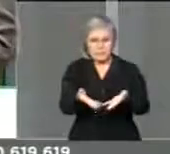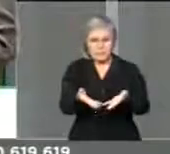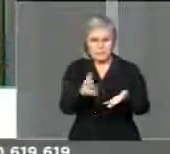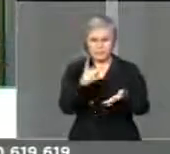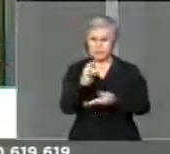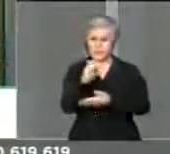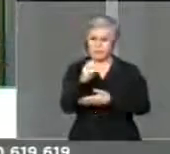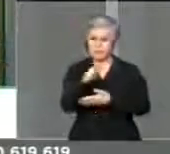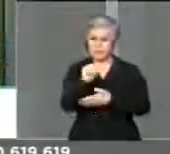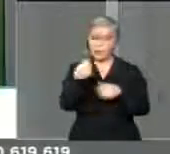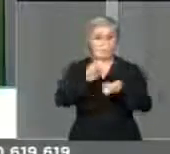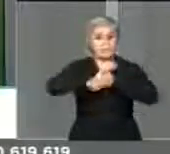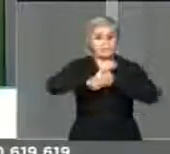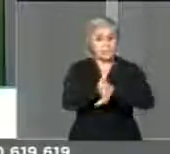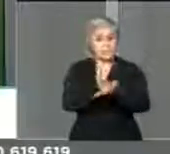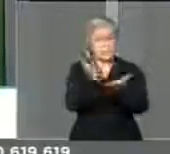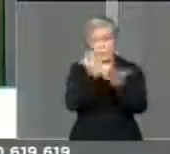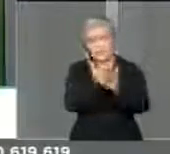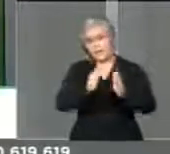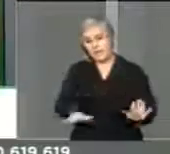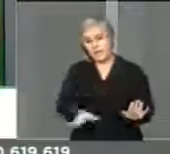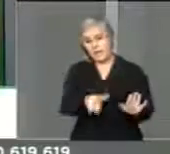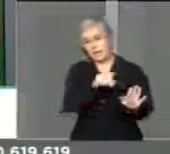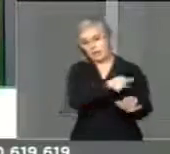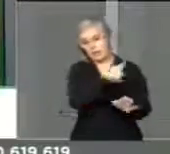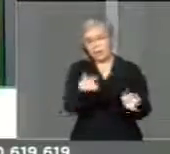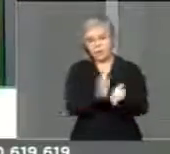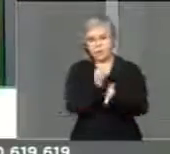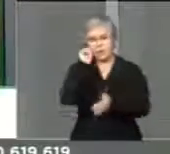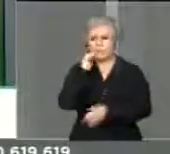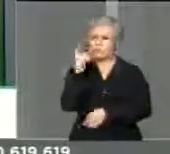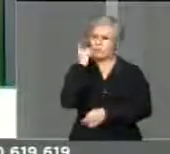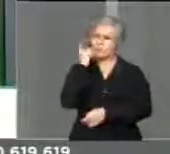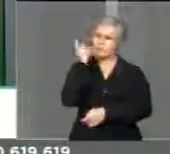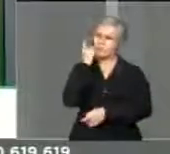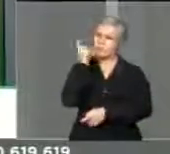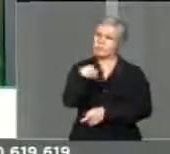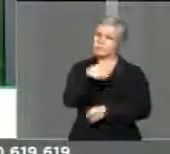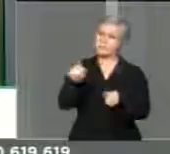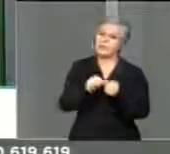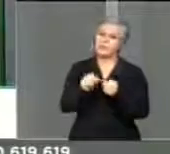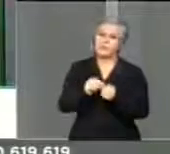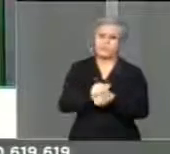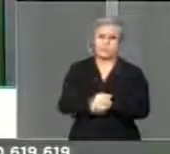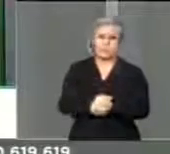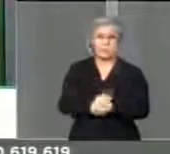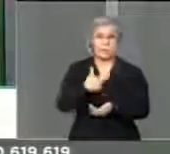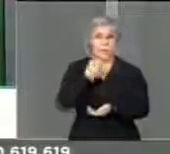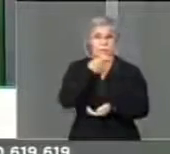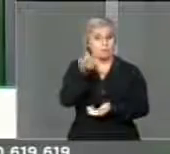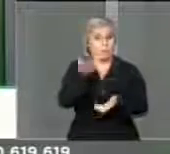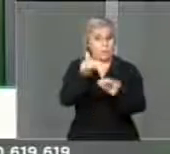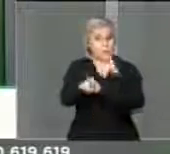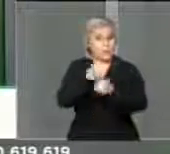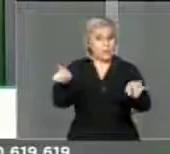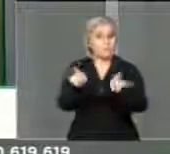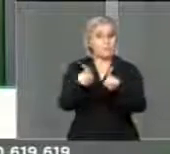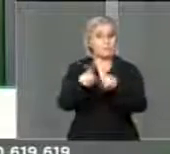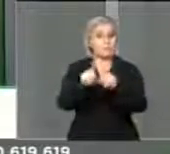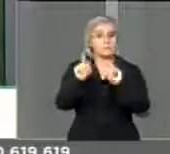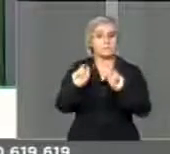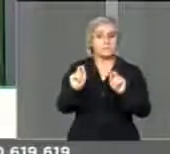essas covardias que foram feitas por essa deputada, ou seja, por quem for. Quero dizer também